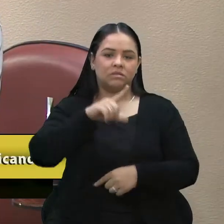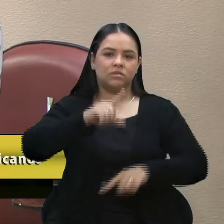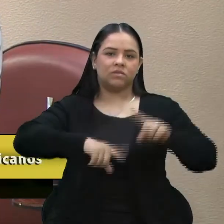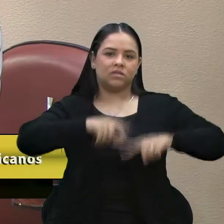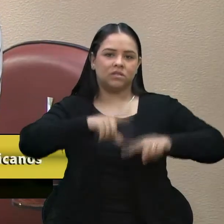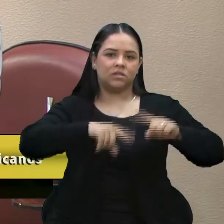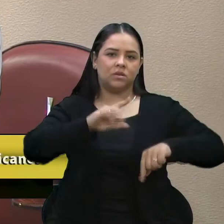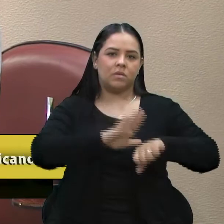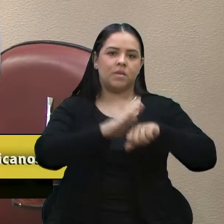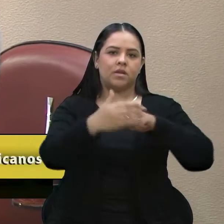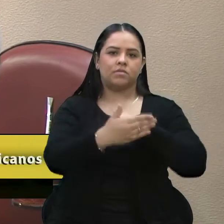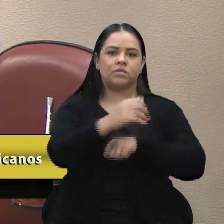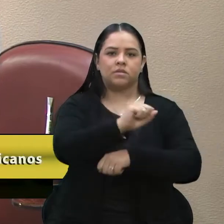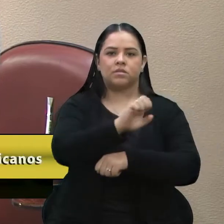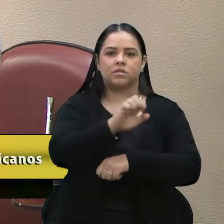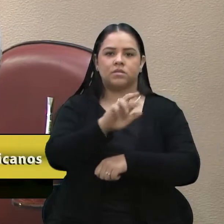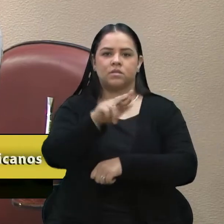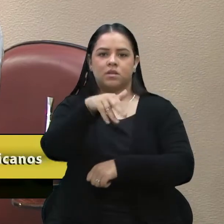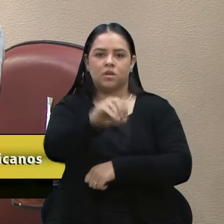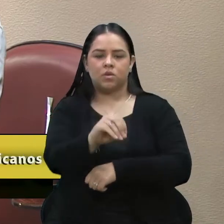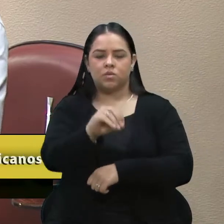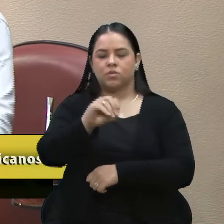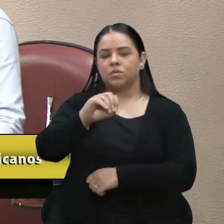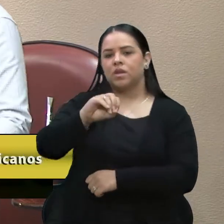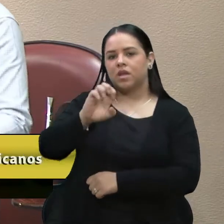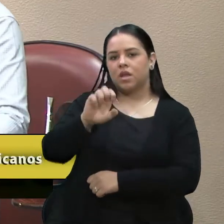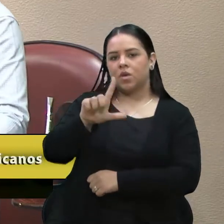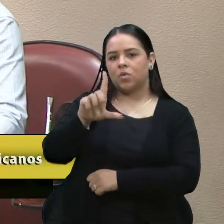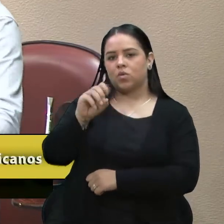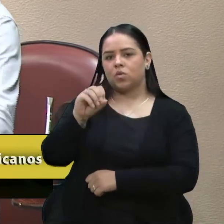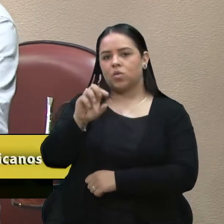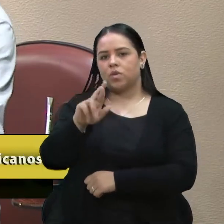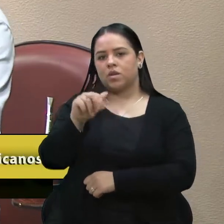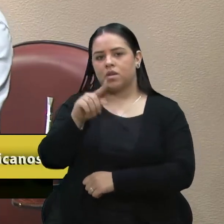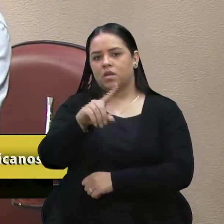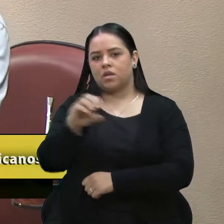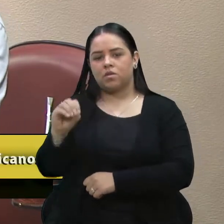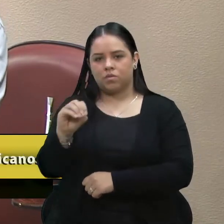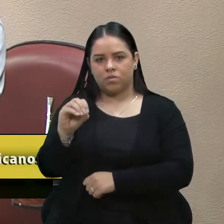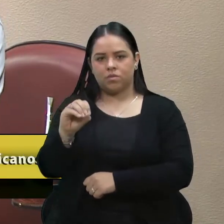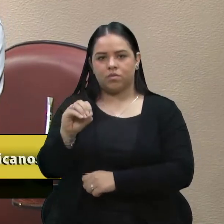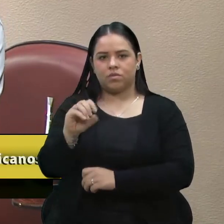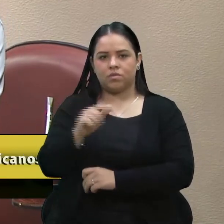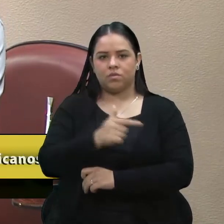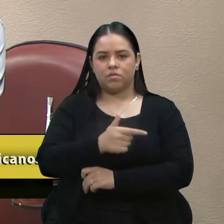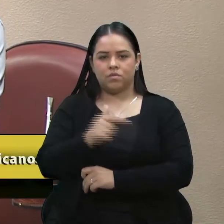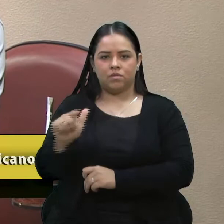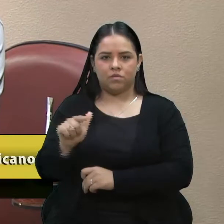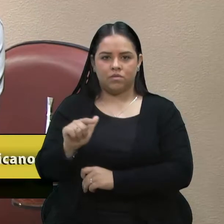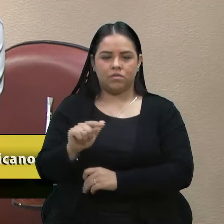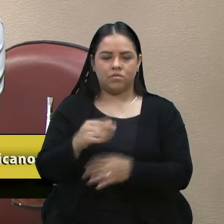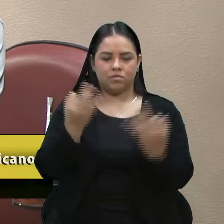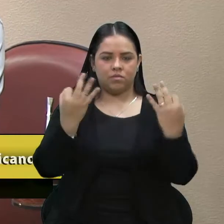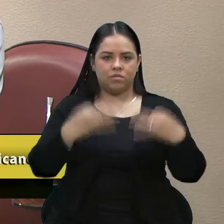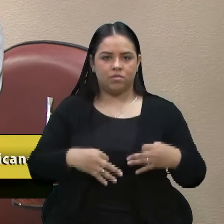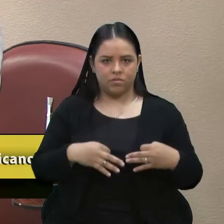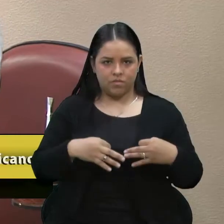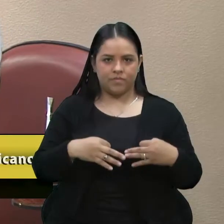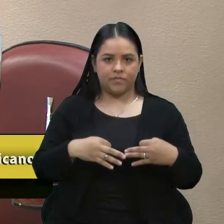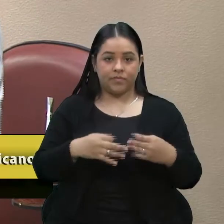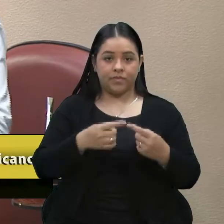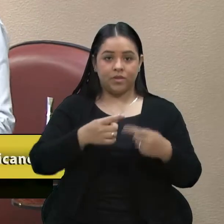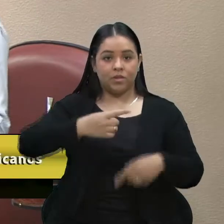naqueles bairros Serrano, Jardim Eldorado, não tem sido potencializado e nós